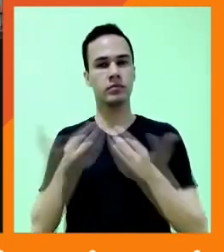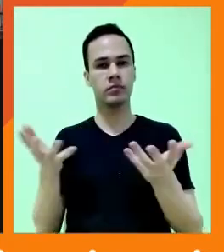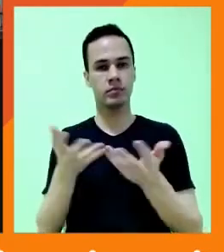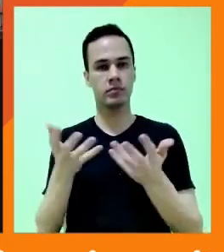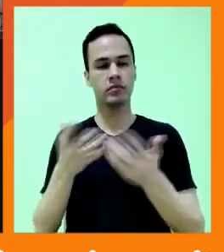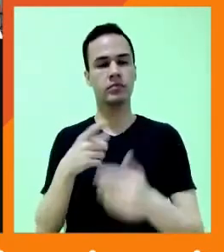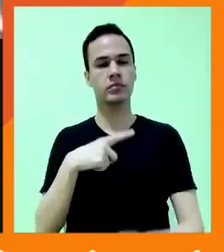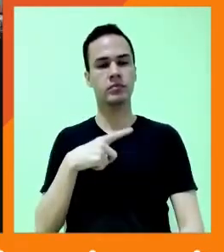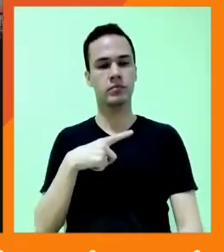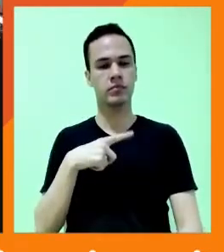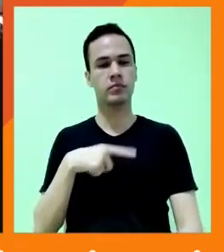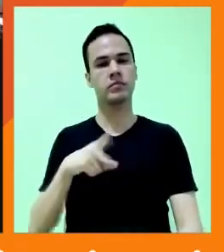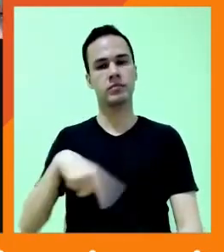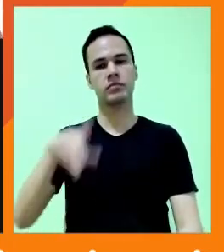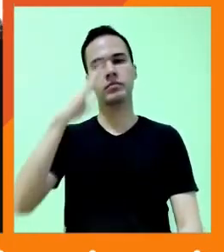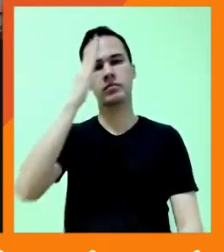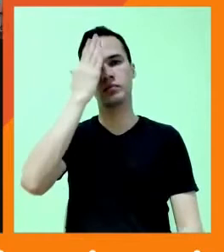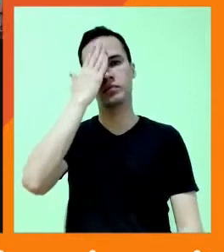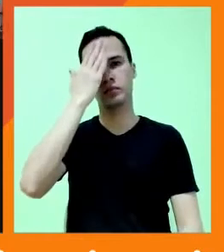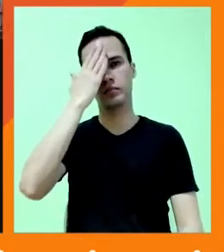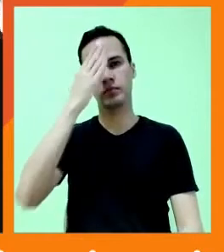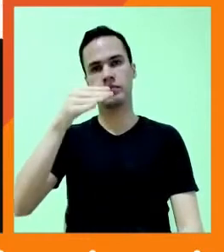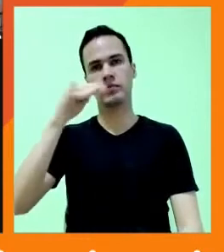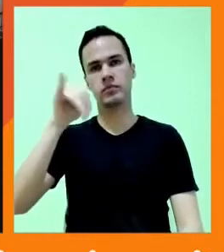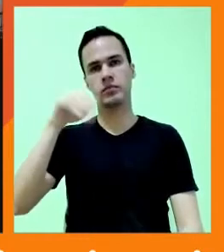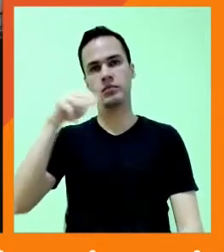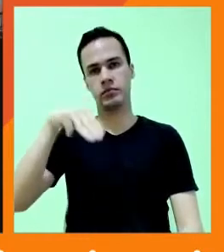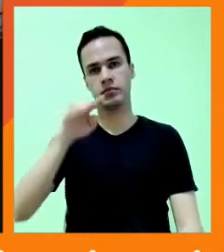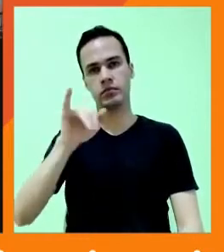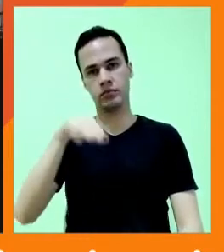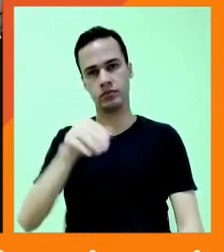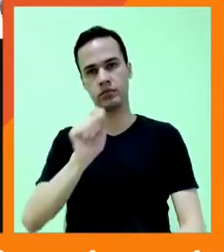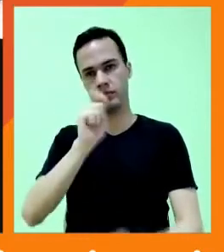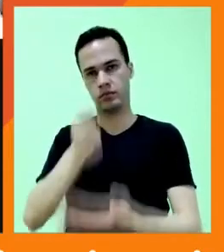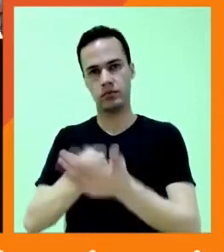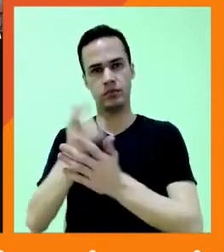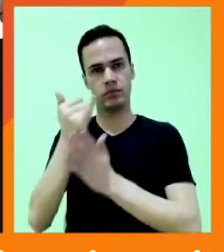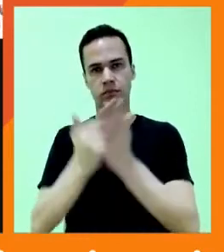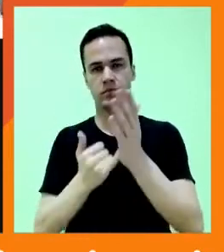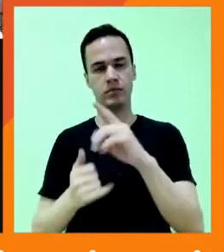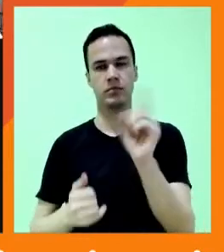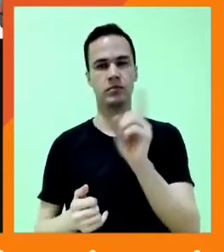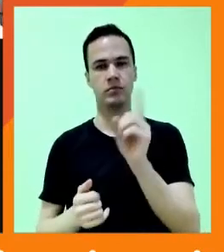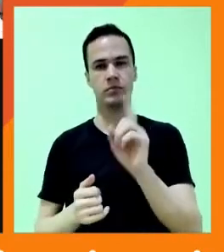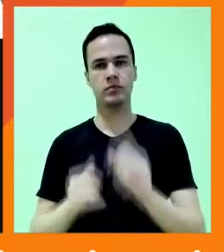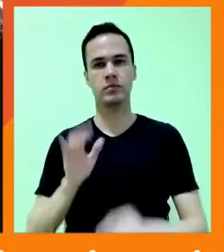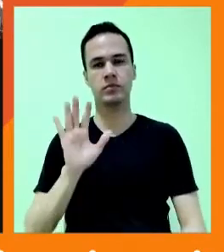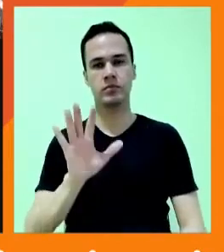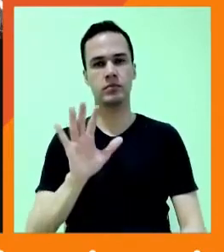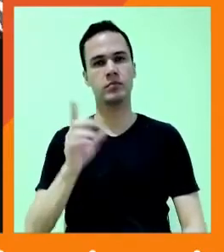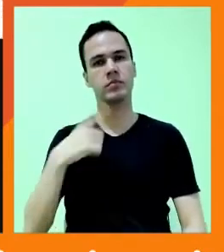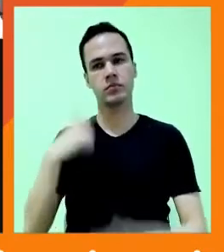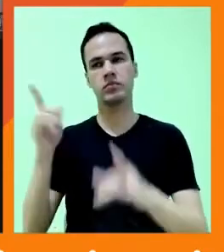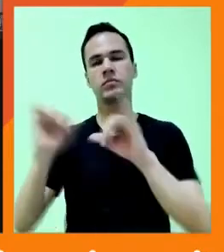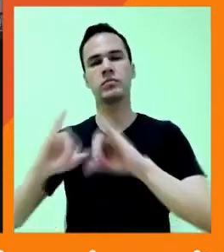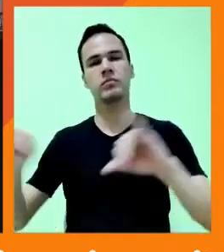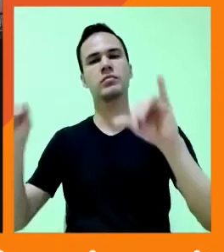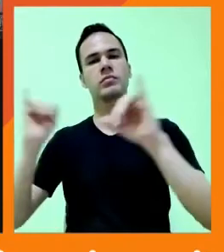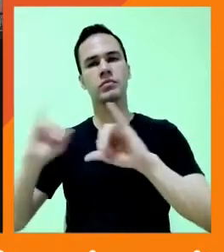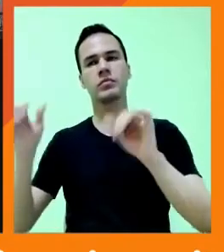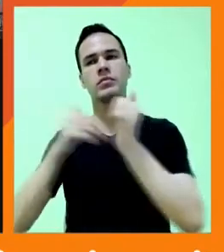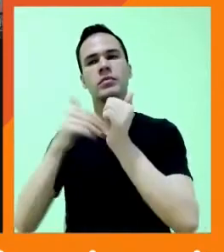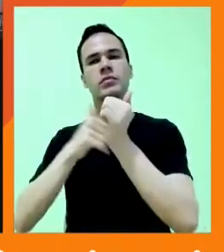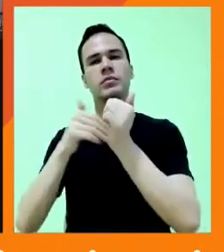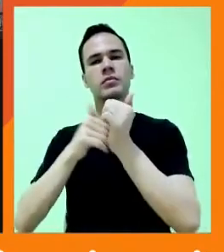A gente já sabe, Mimo não paga boleto, ainda assim, a gente fica fazendo uma publicidade um pouco velada em prol de